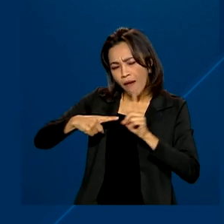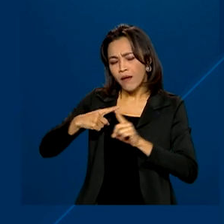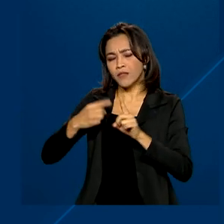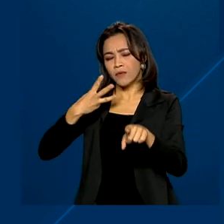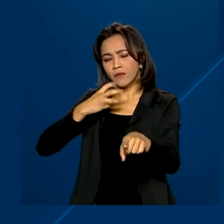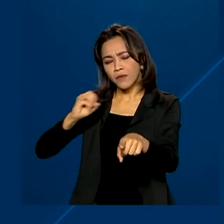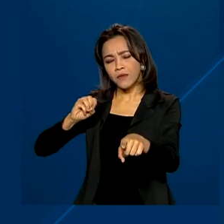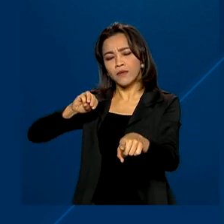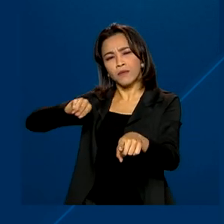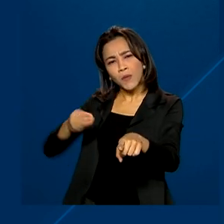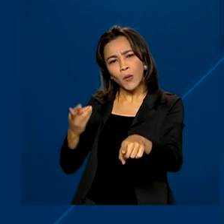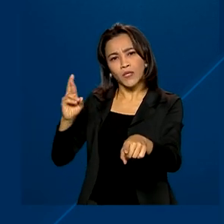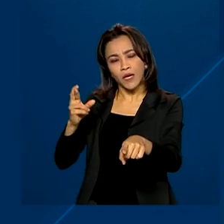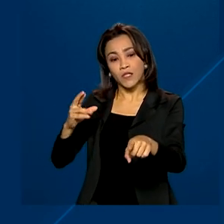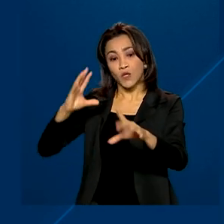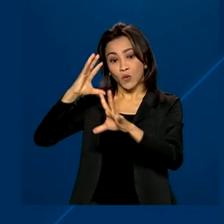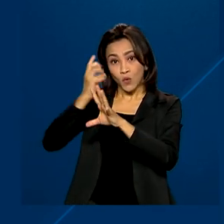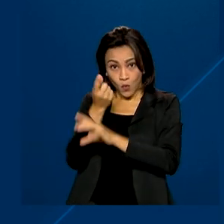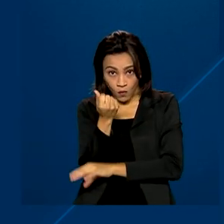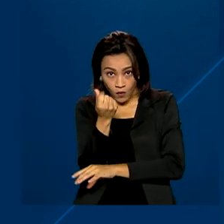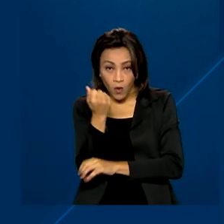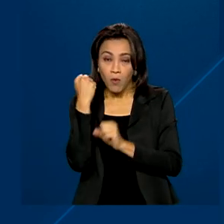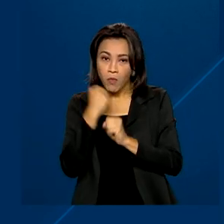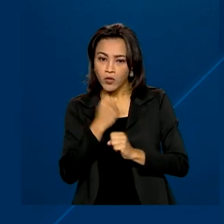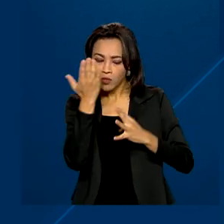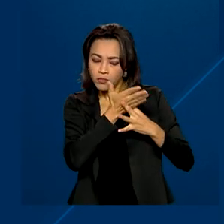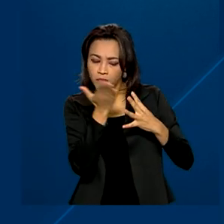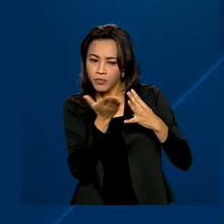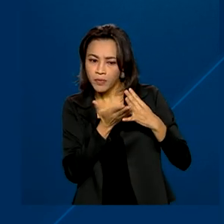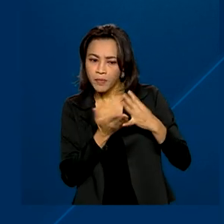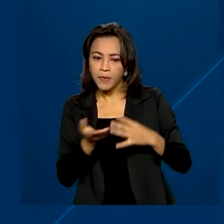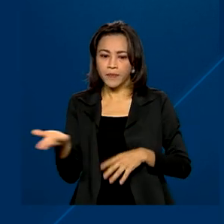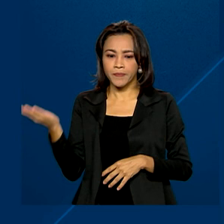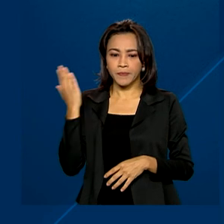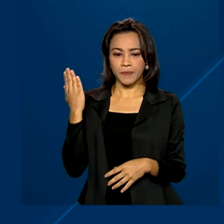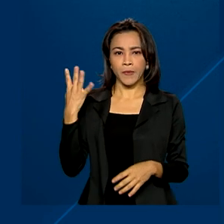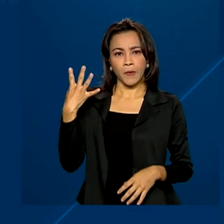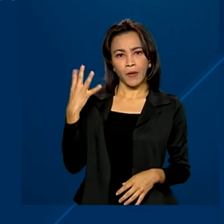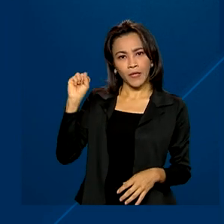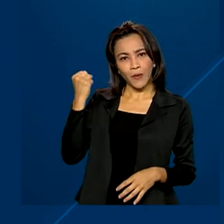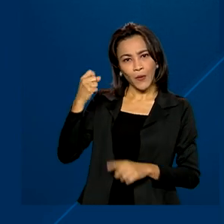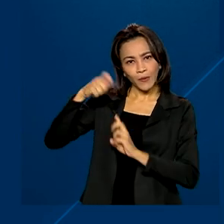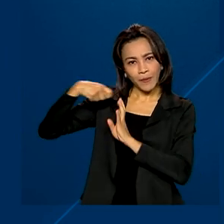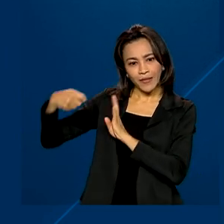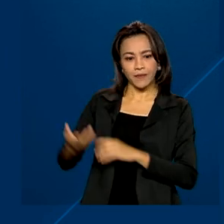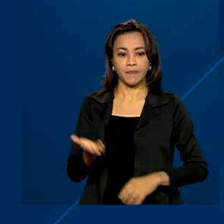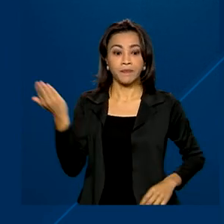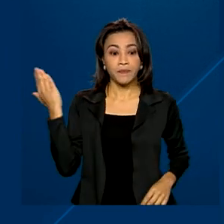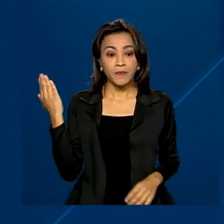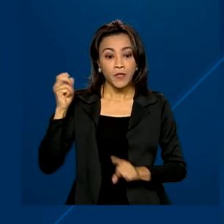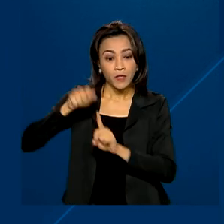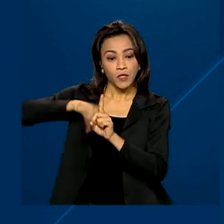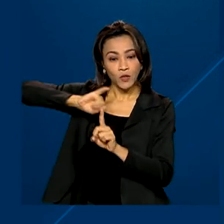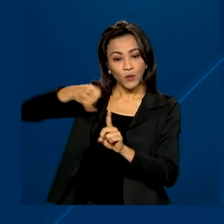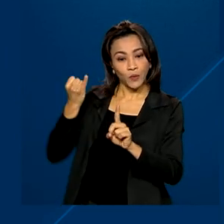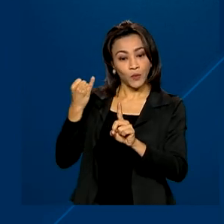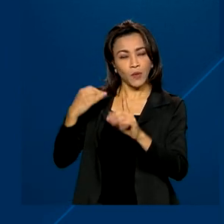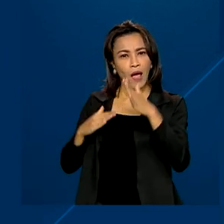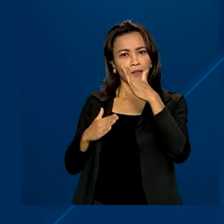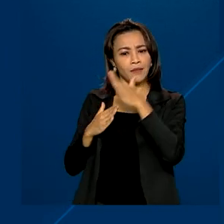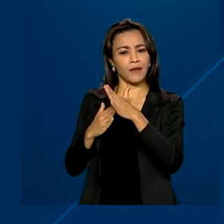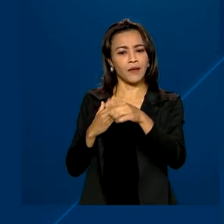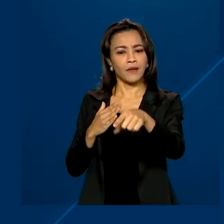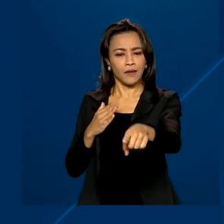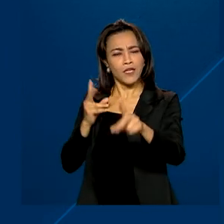milhões. O valor pode ser dividido em até 48 parcelas e a taxa de juros anual máxima será a